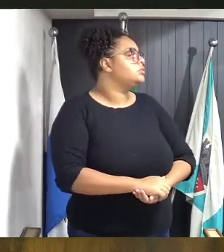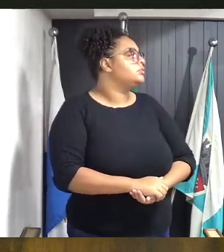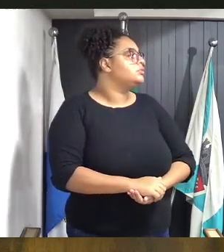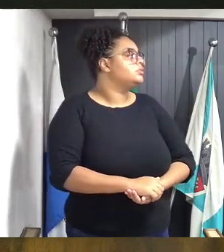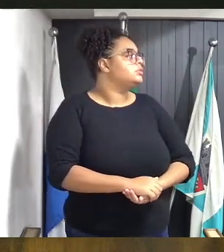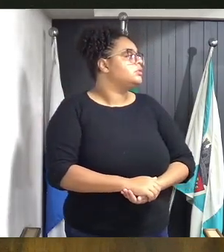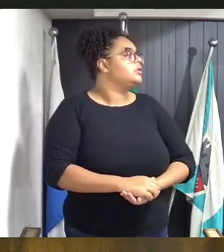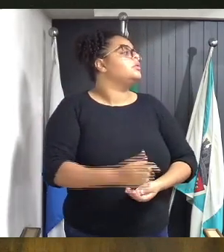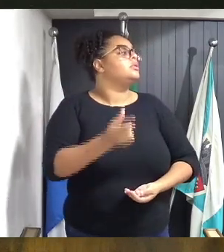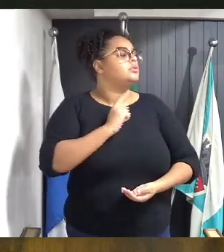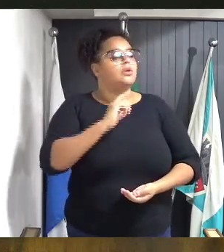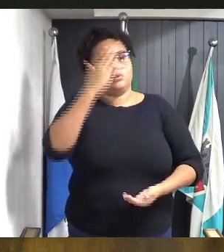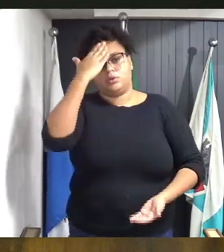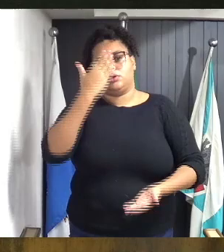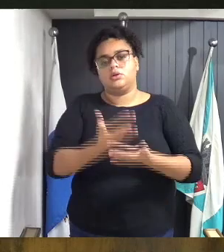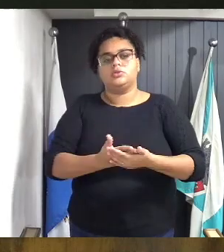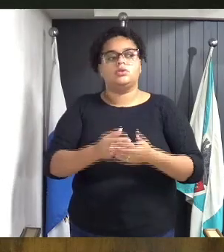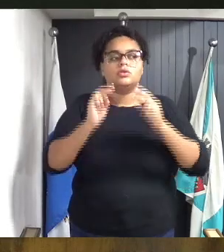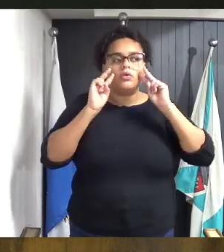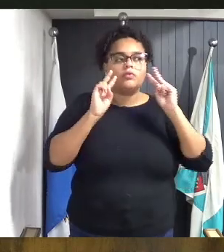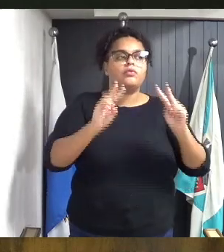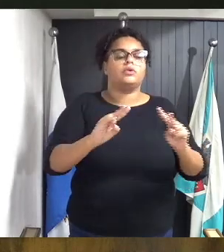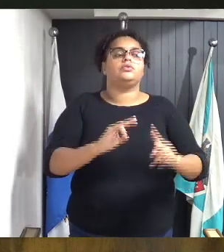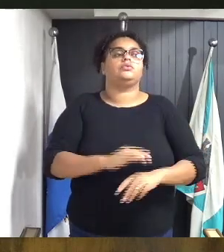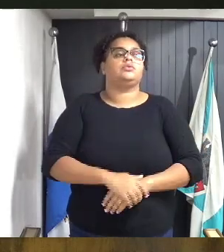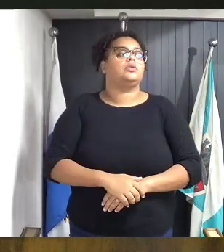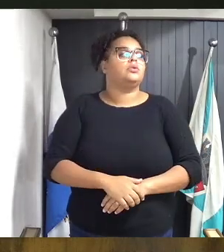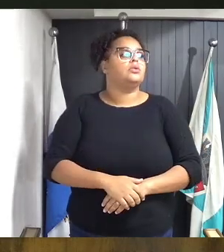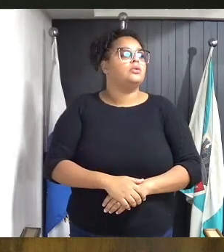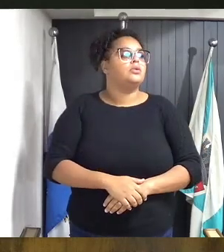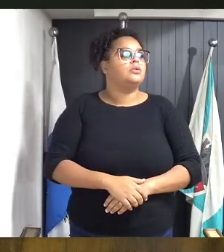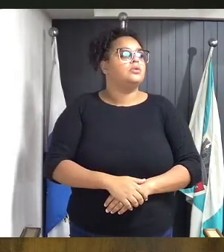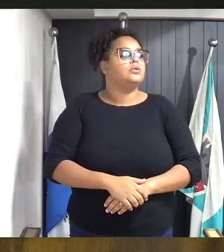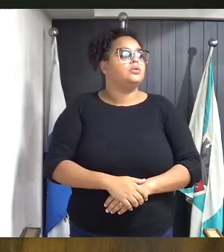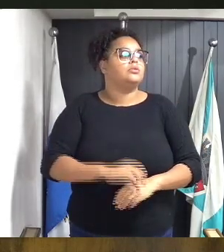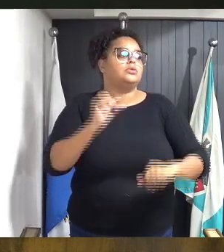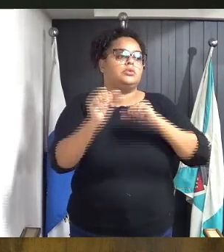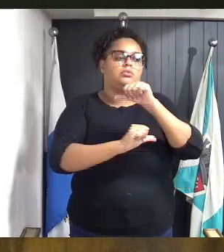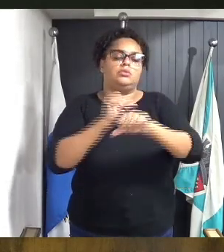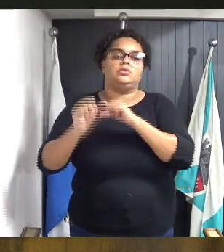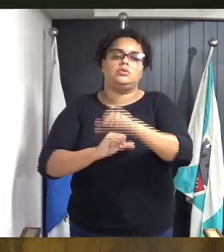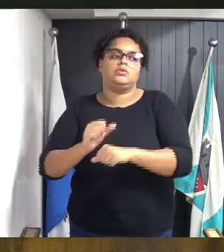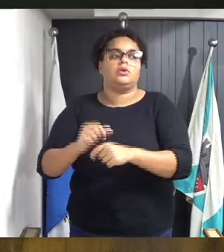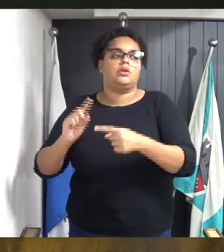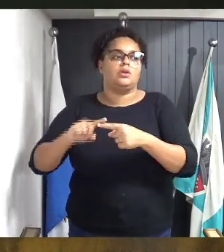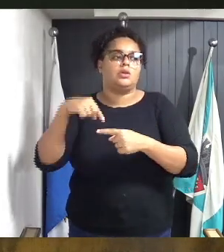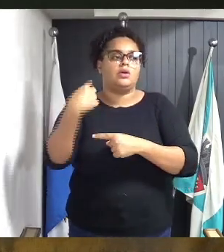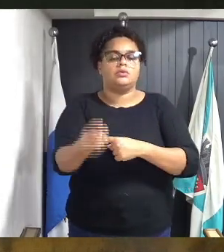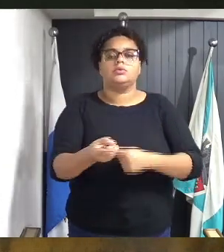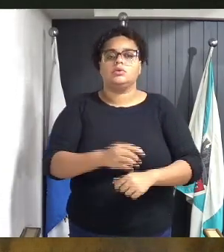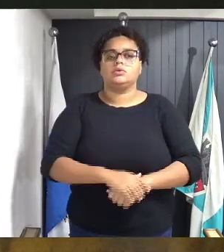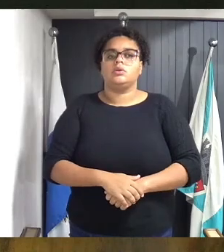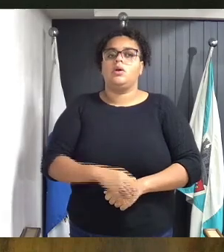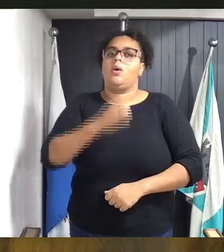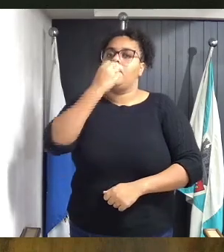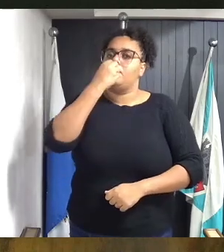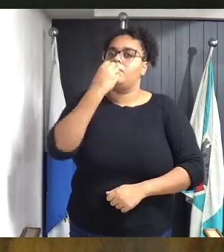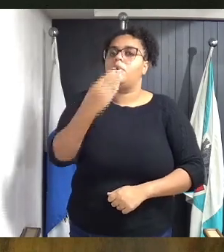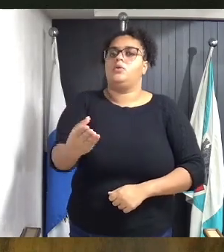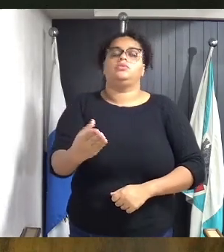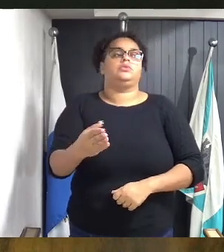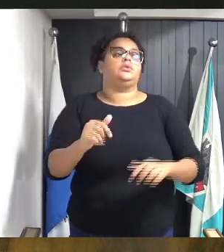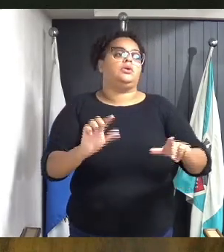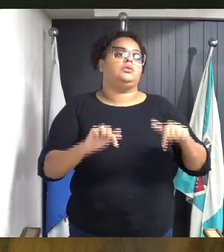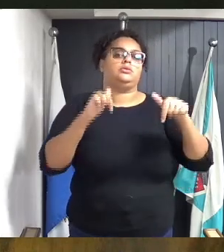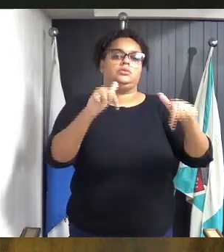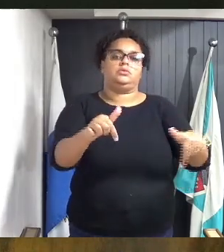E eu creio que isso vai ser revisto, as coisas vão ser mudadas, e logo teremos aí bons resultados